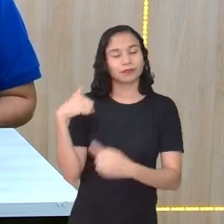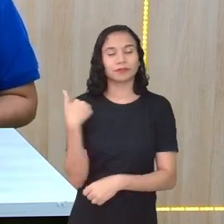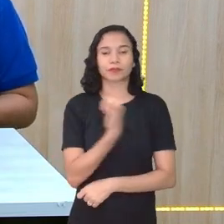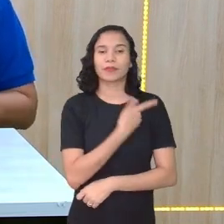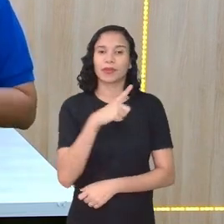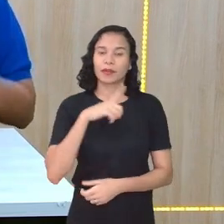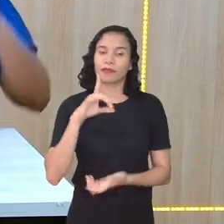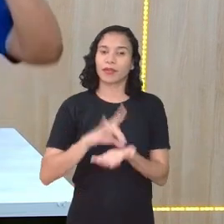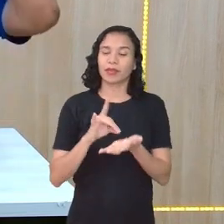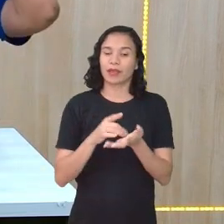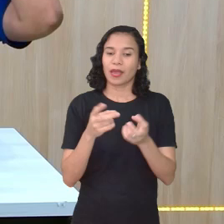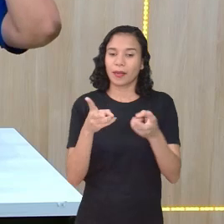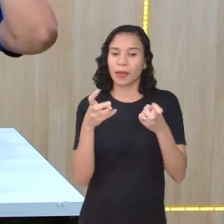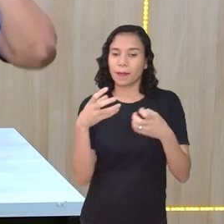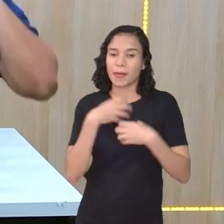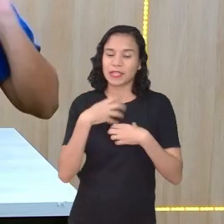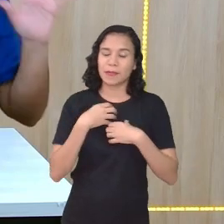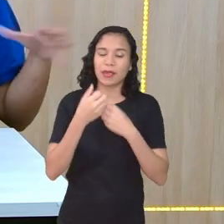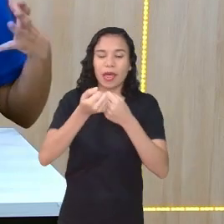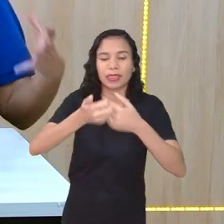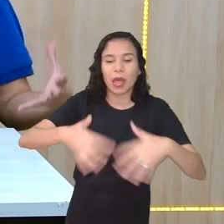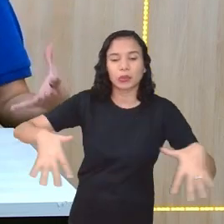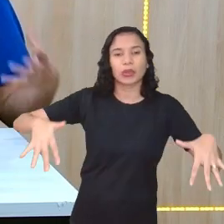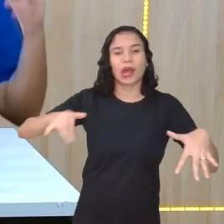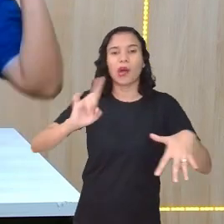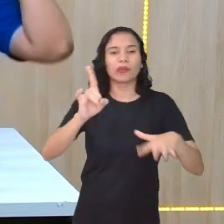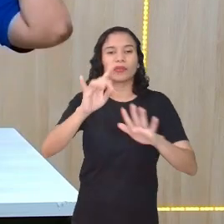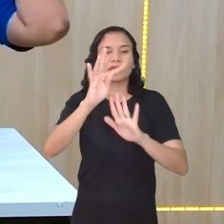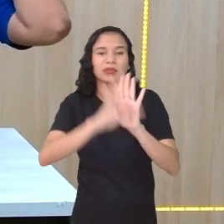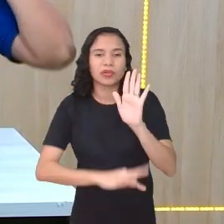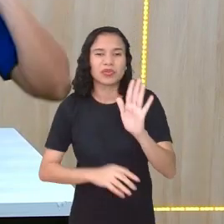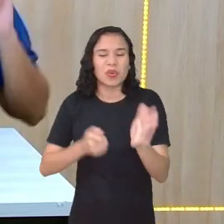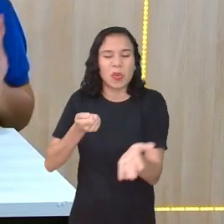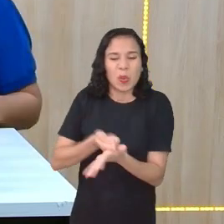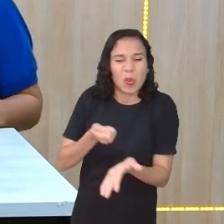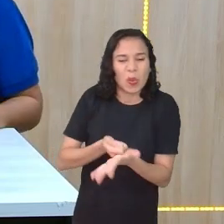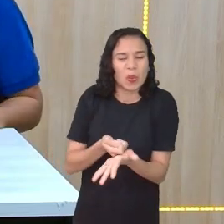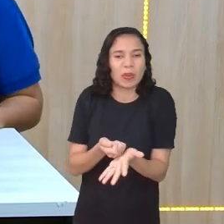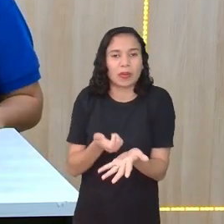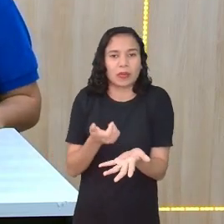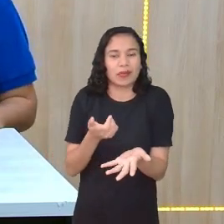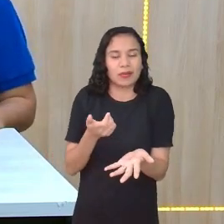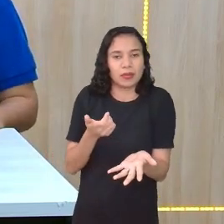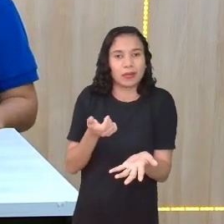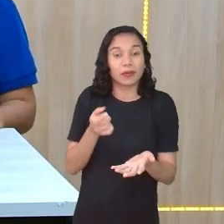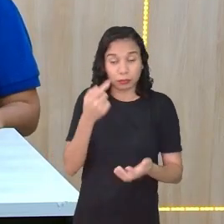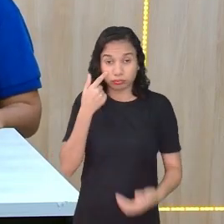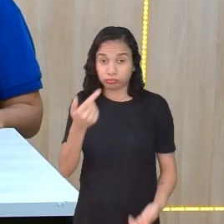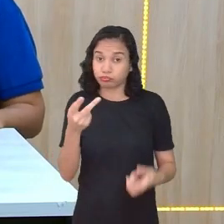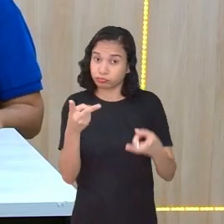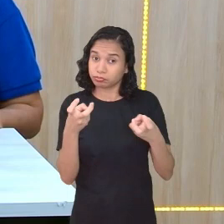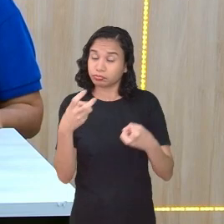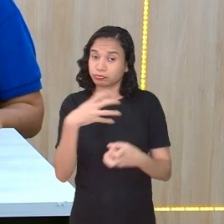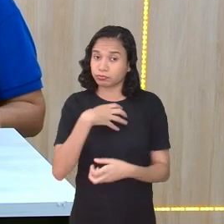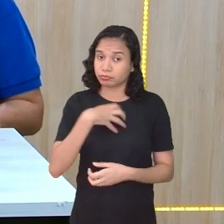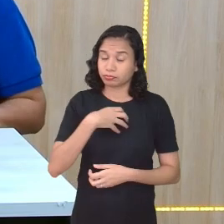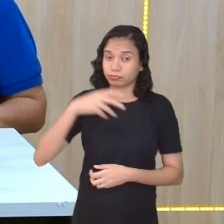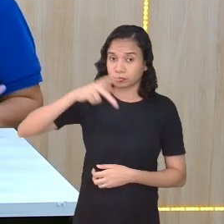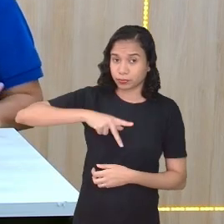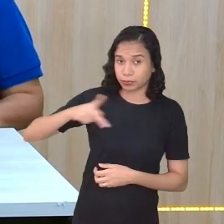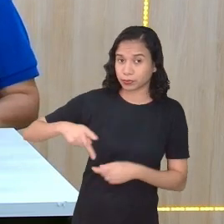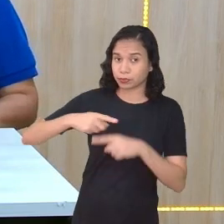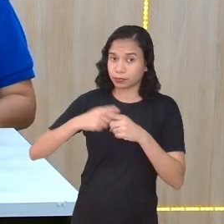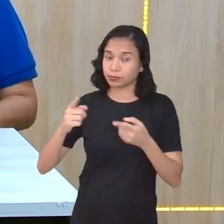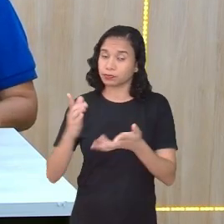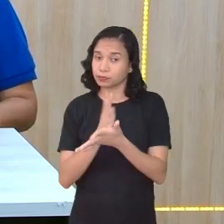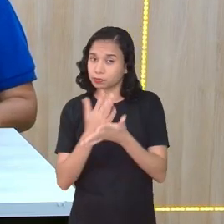tenha essa impressão de organicidade, né? De que não é um texto tão mecânico. Eu não sei se você sente isso, professora, mas